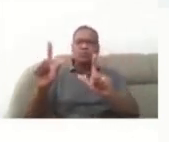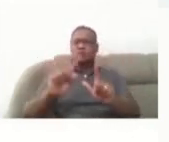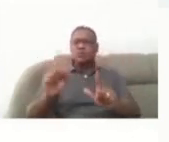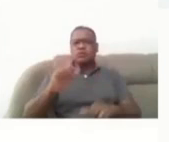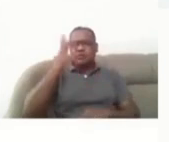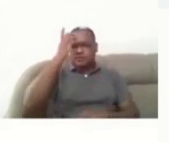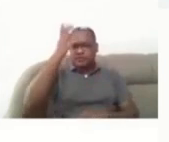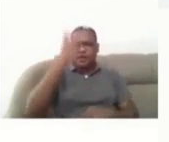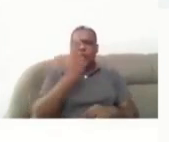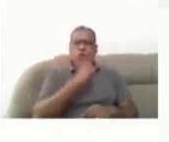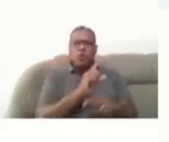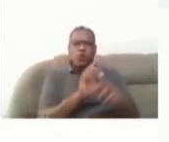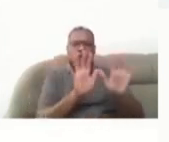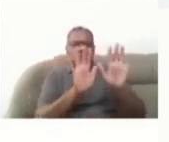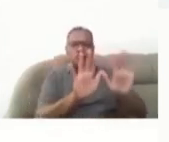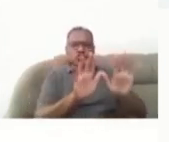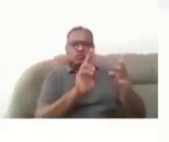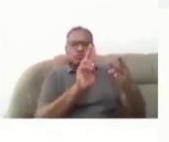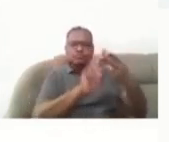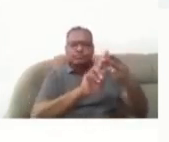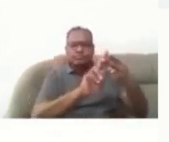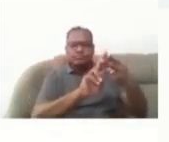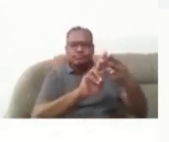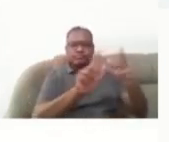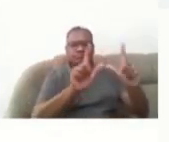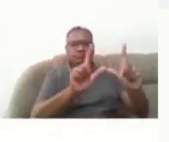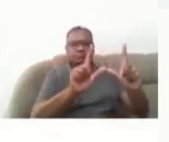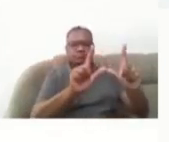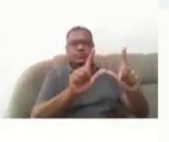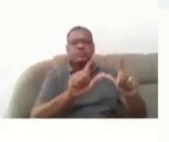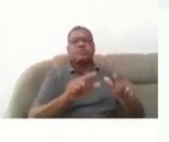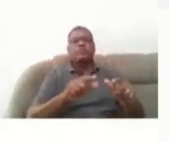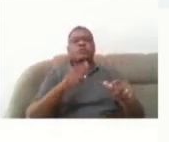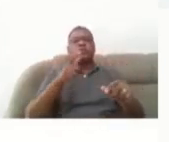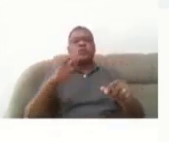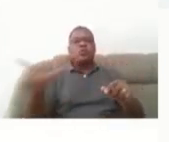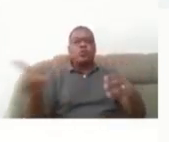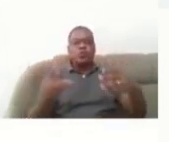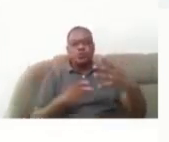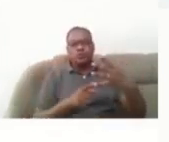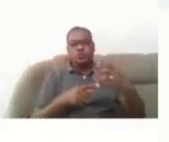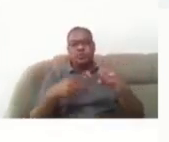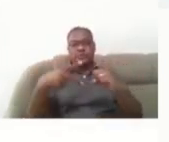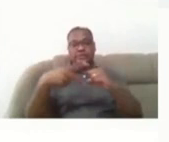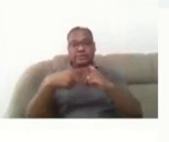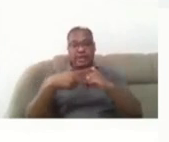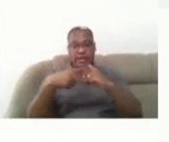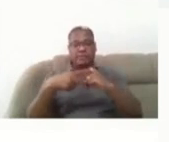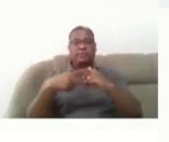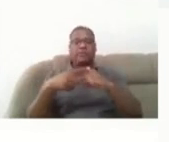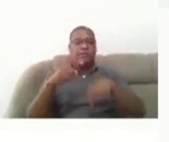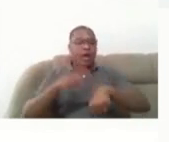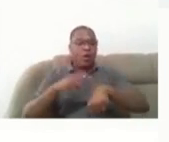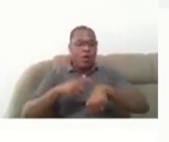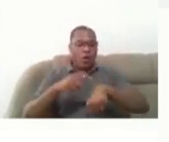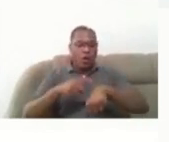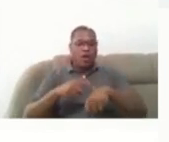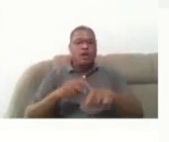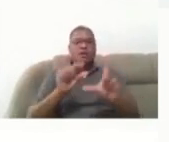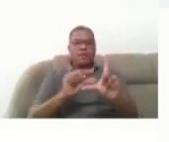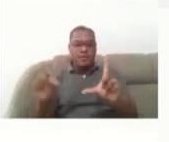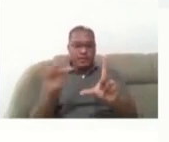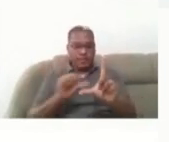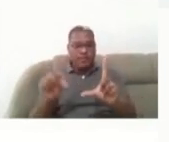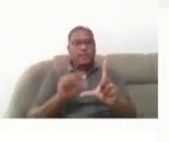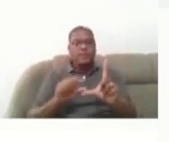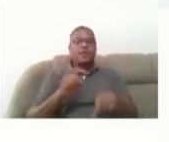se fixar o intérprete na tela. O Skype gera legendas em tempo real e em português,